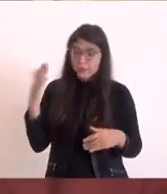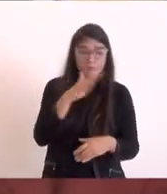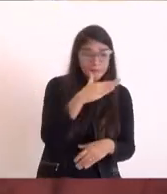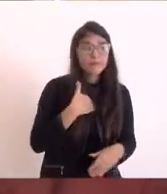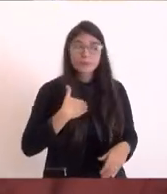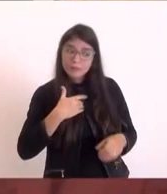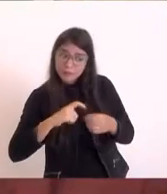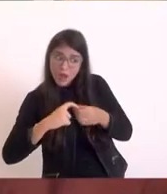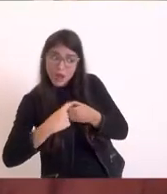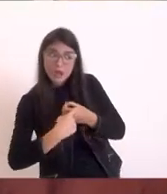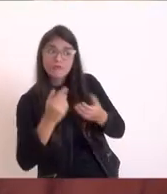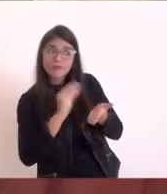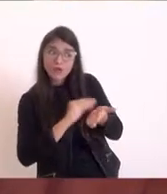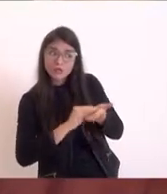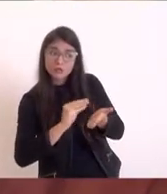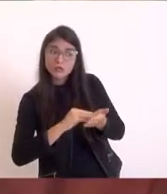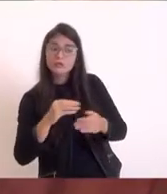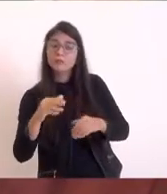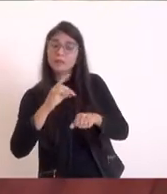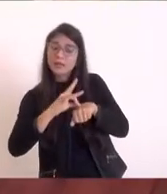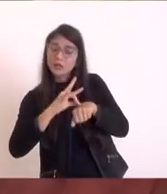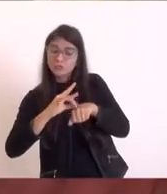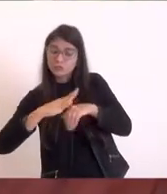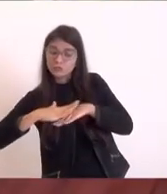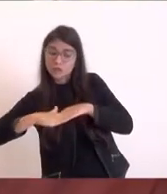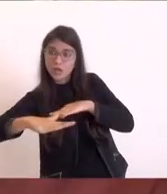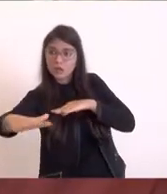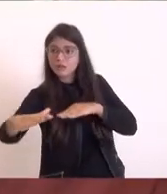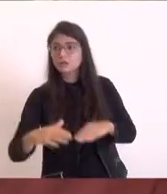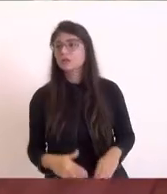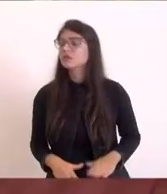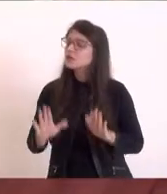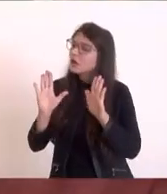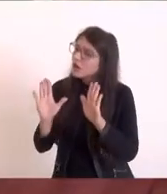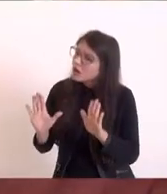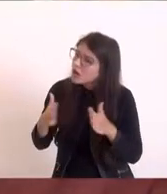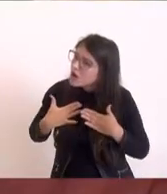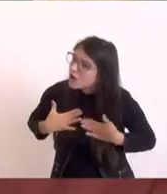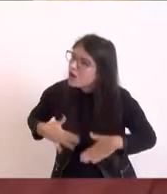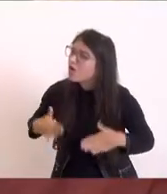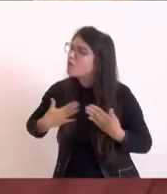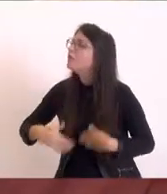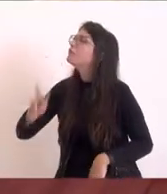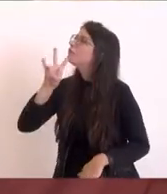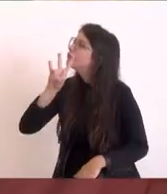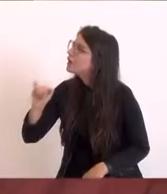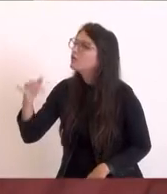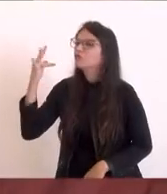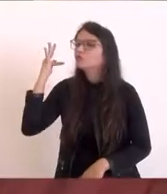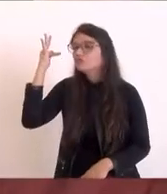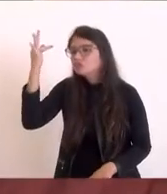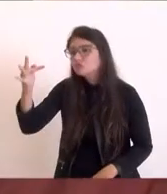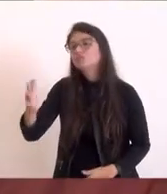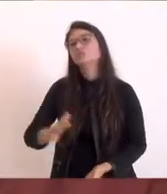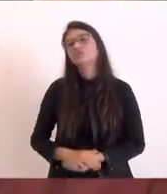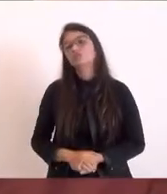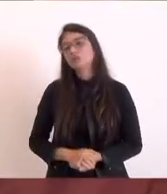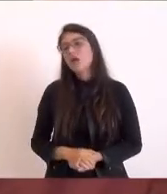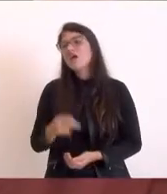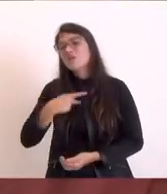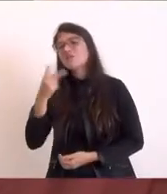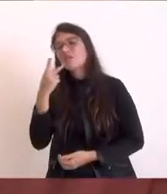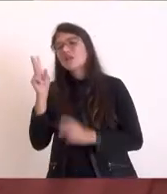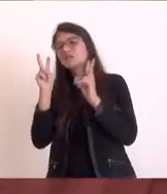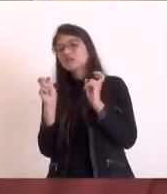eu estou abordando essas questões porque assim que eu fui lá na inauguração das novas